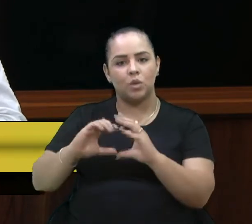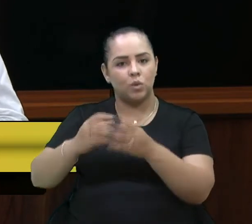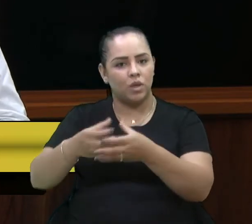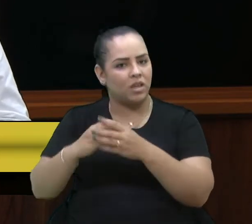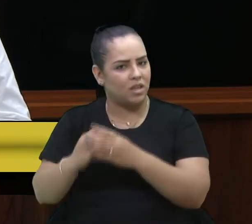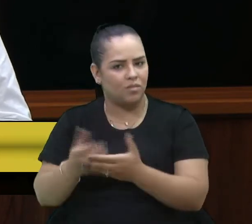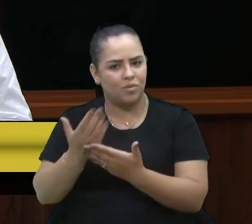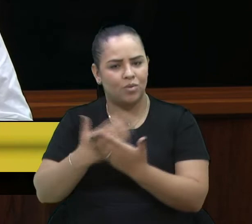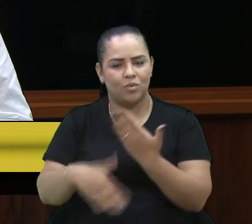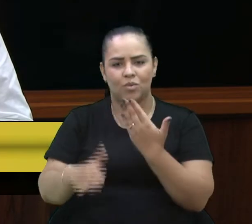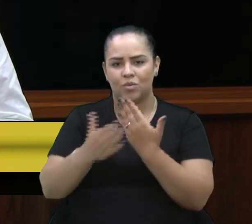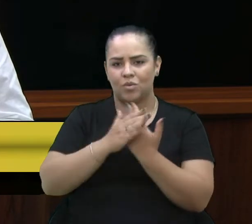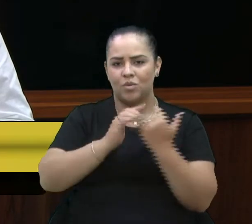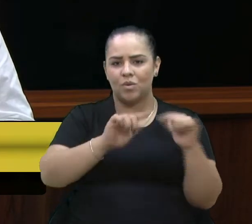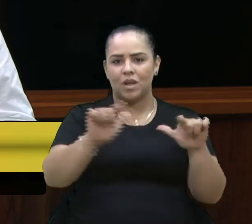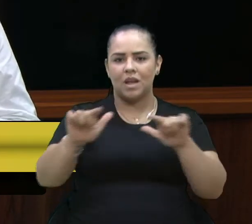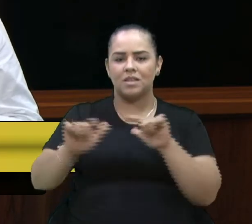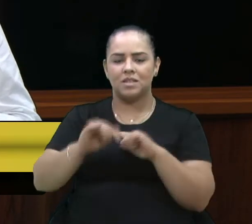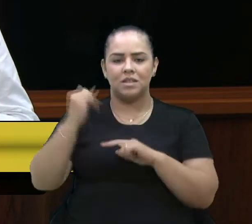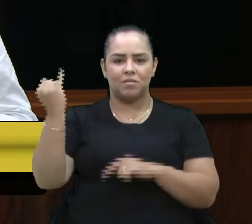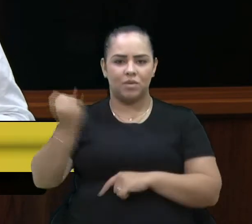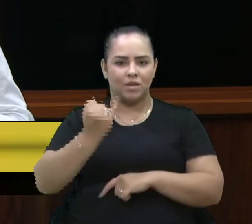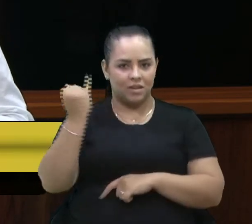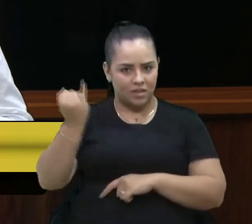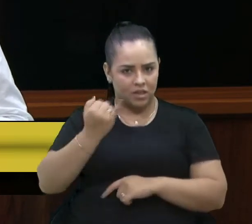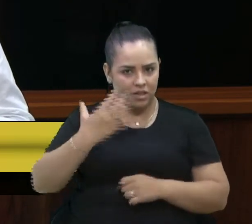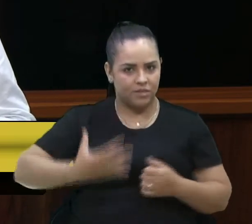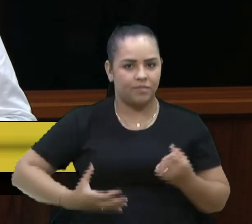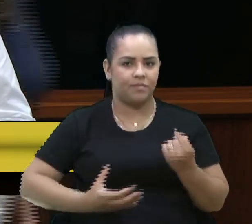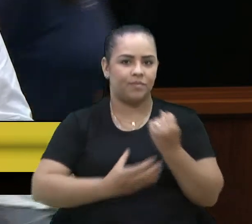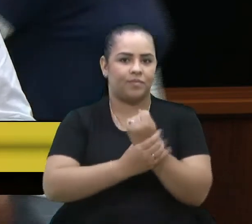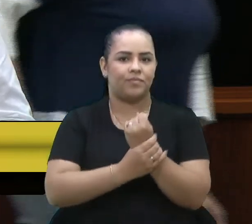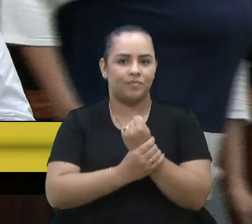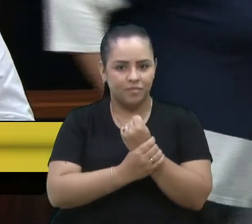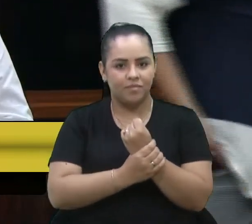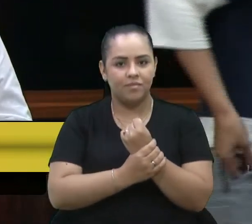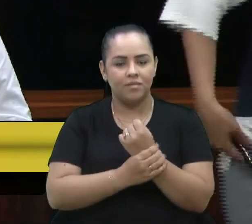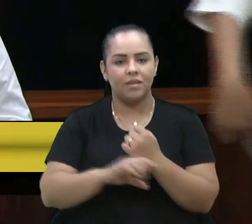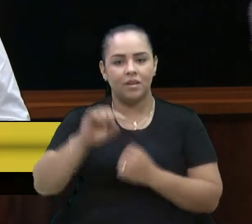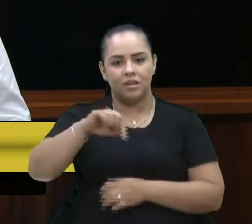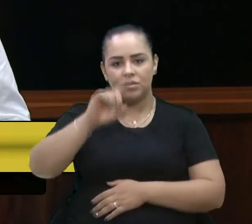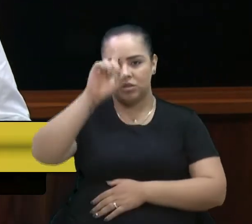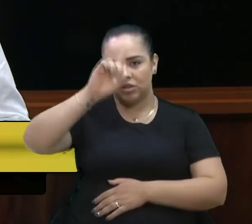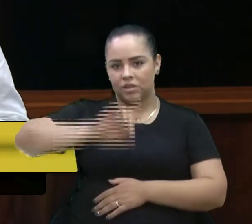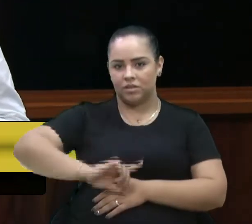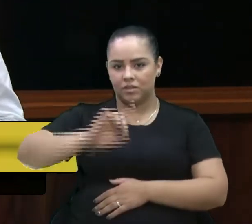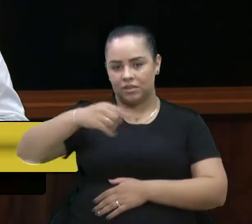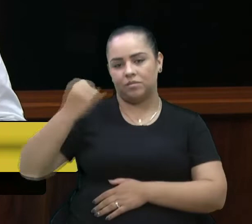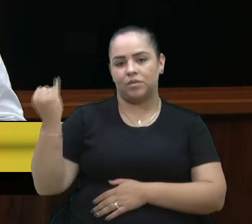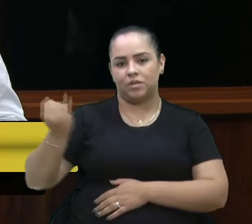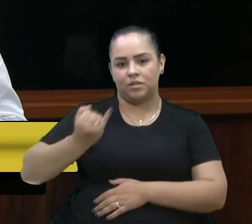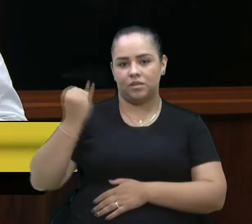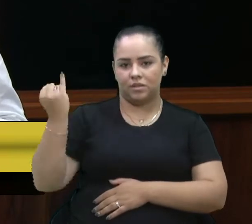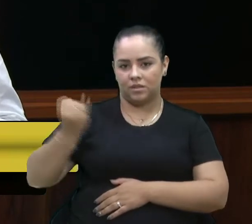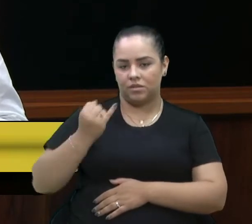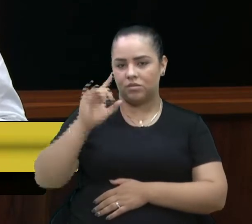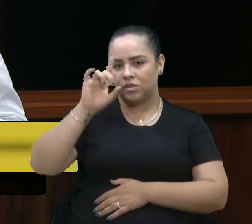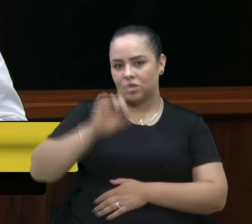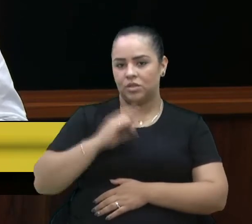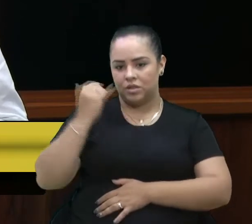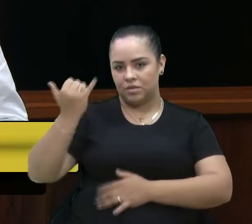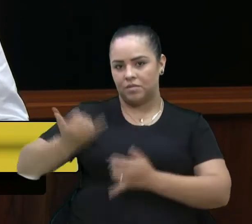com outros setores importantes, garantindo aqui um direito que é fundamental, que é o direito de brincar.